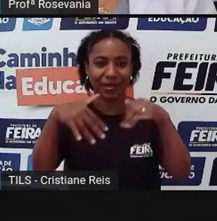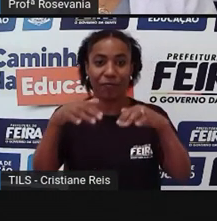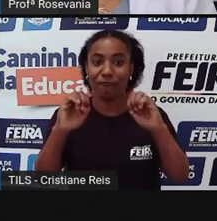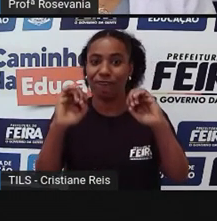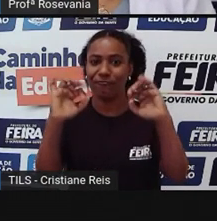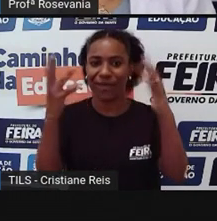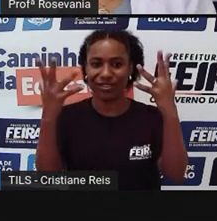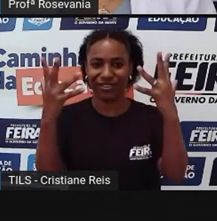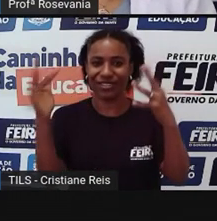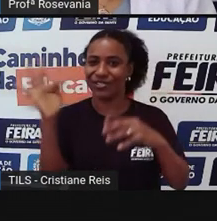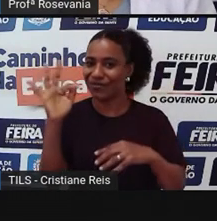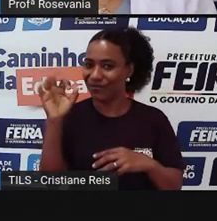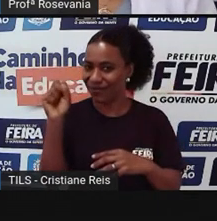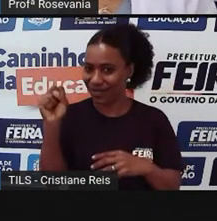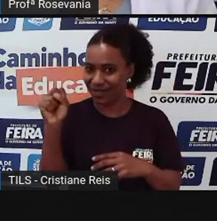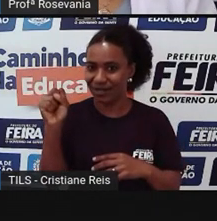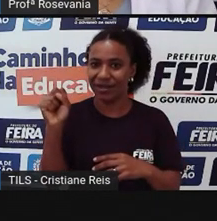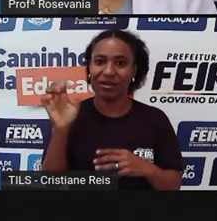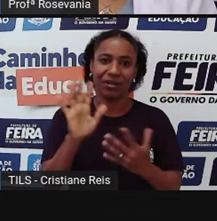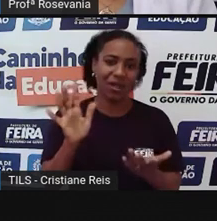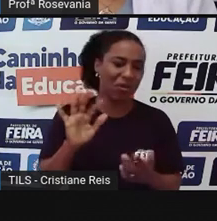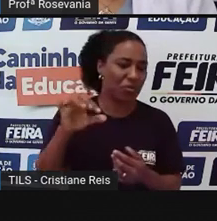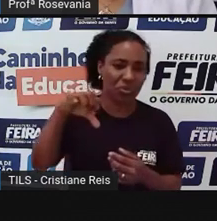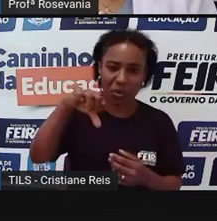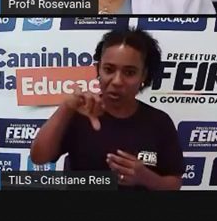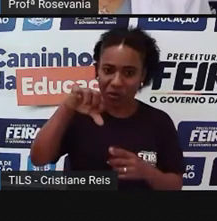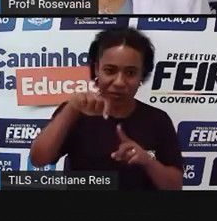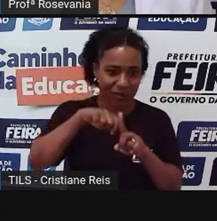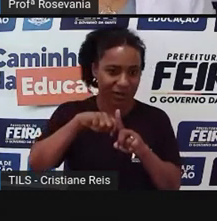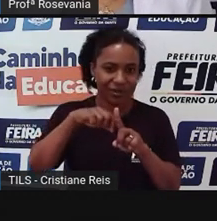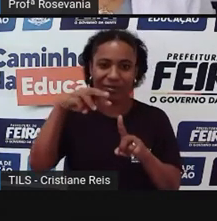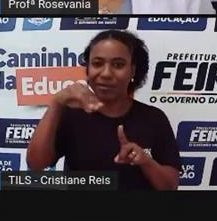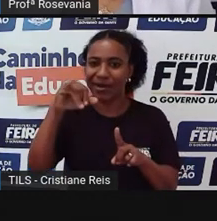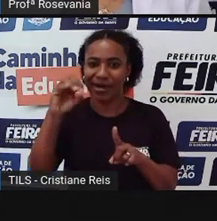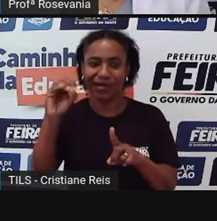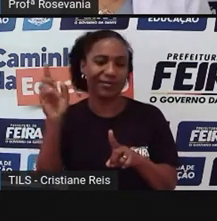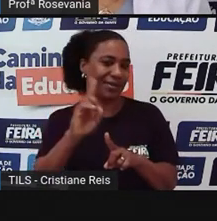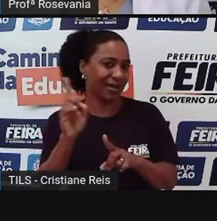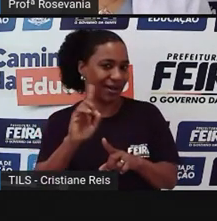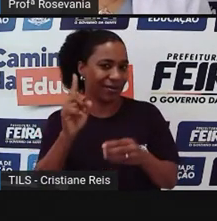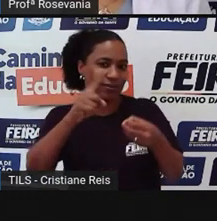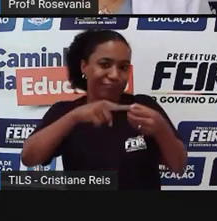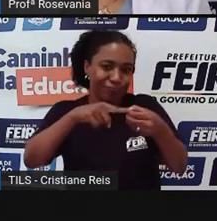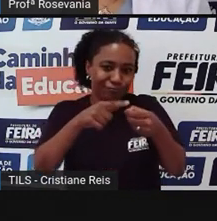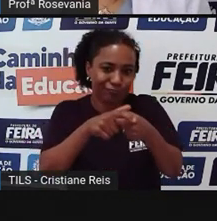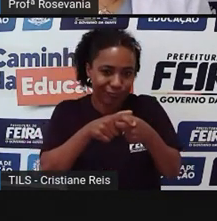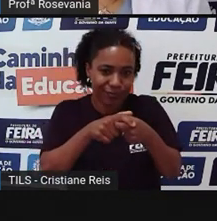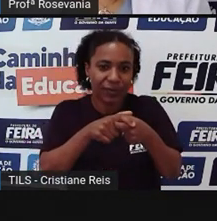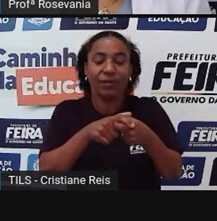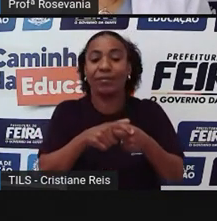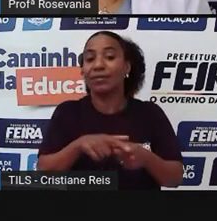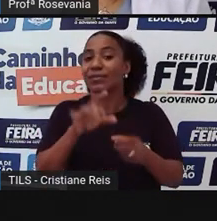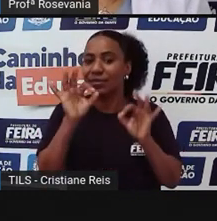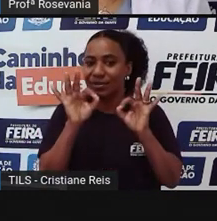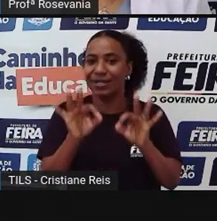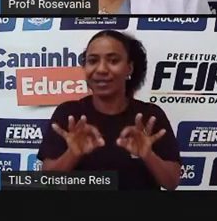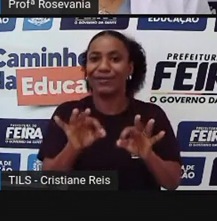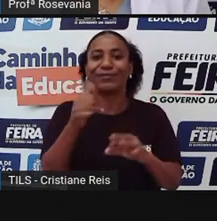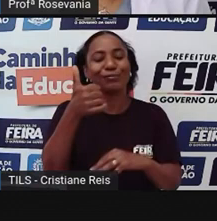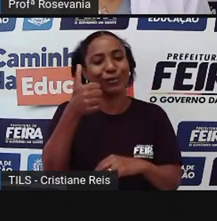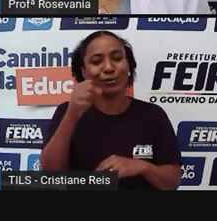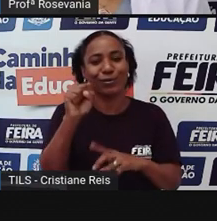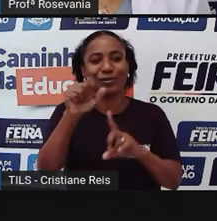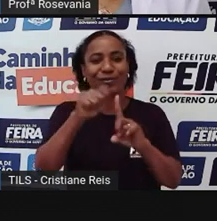né, e não no dia 9 de maio, quando virou o Arraiar, né, de Santana, né, de qualquer forma, a característica de cidade mesmo